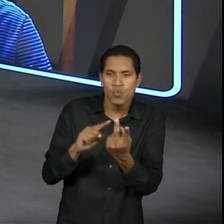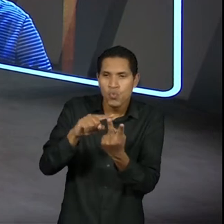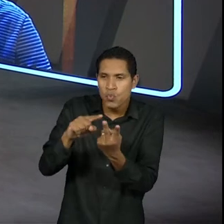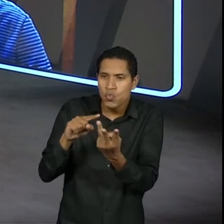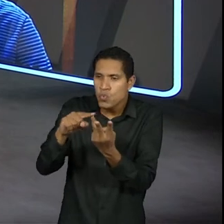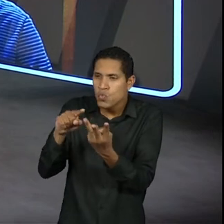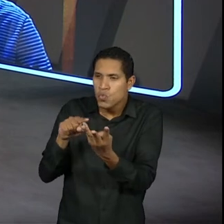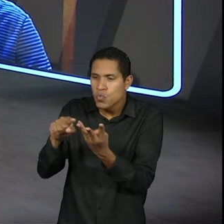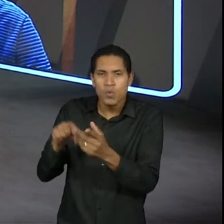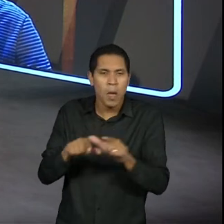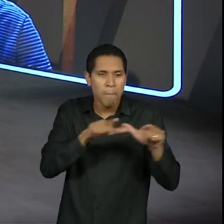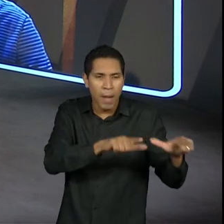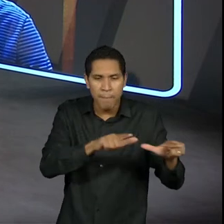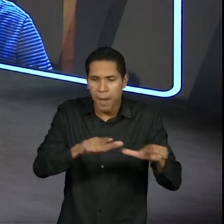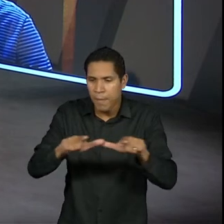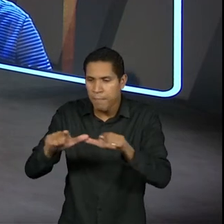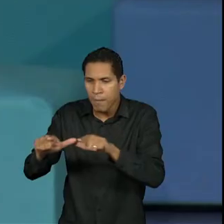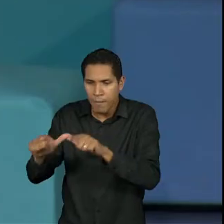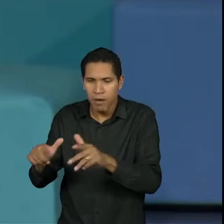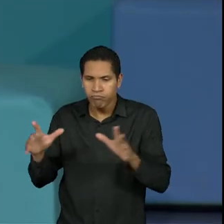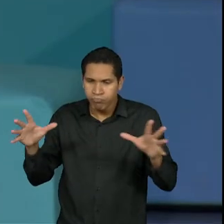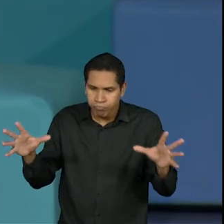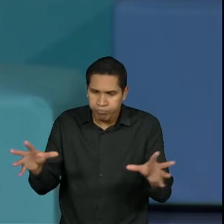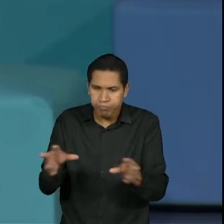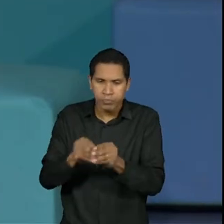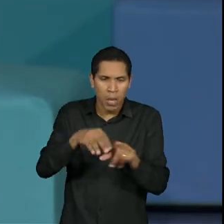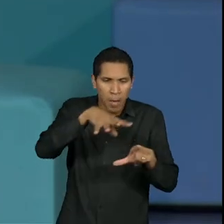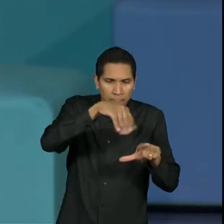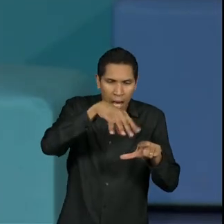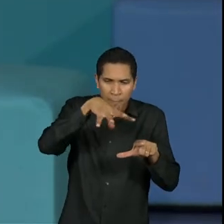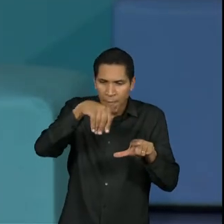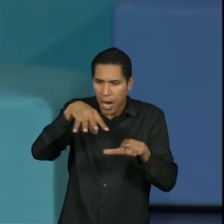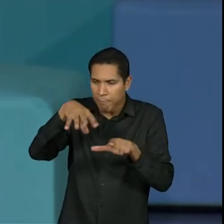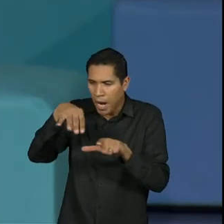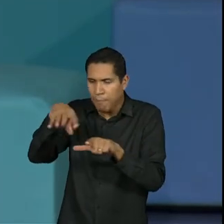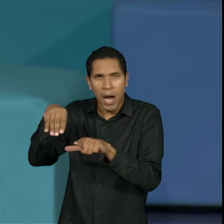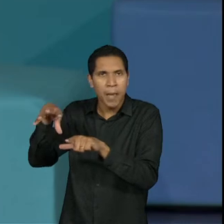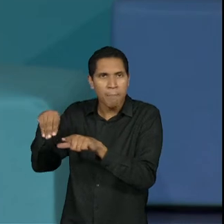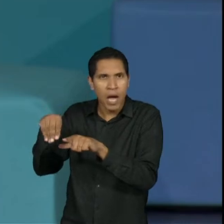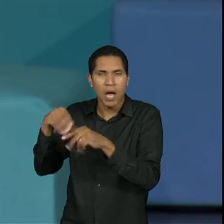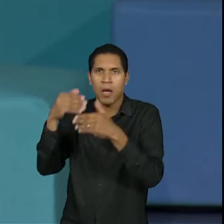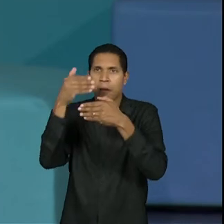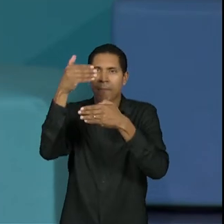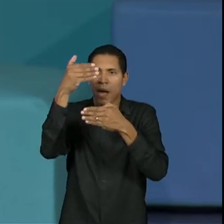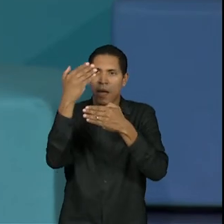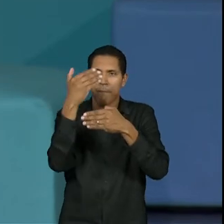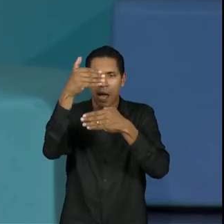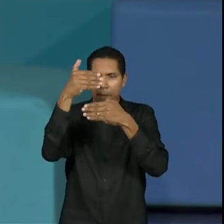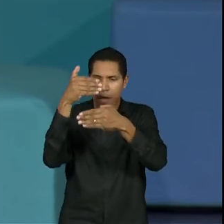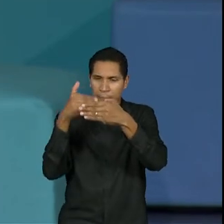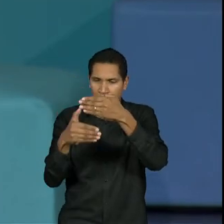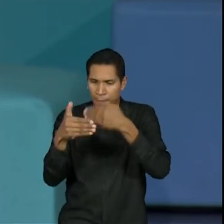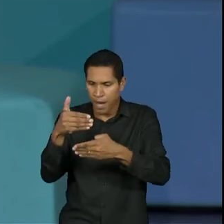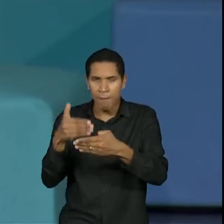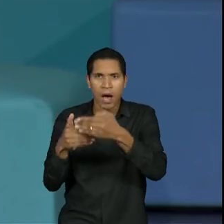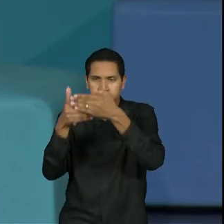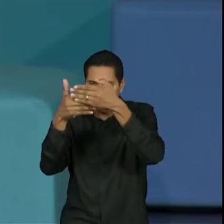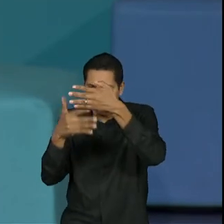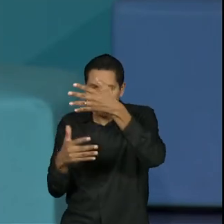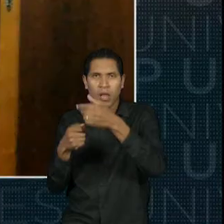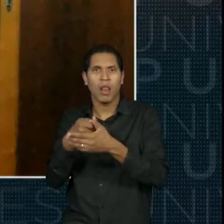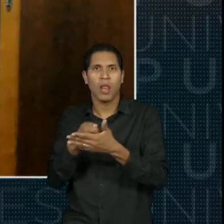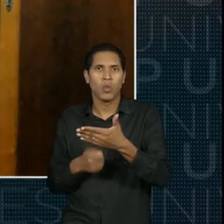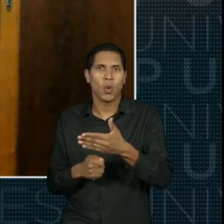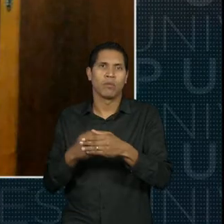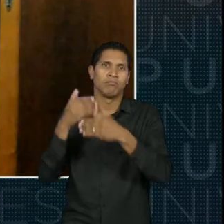aí, eu vou fazer uma postagem única junto com um relatório. Então, quer dizer,